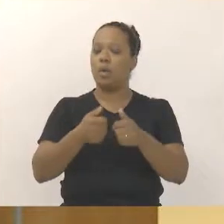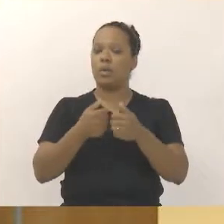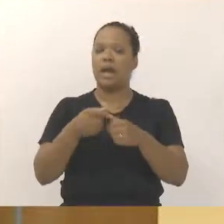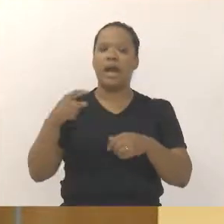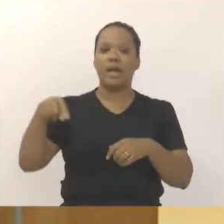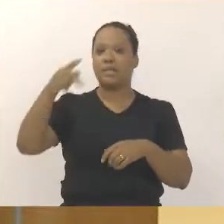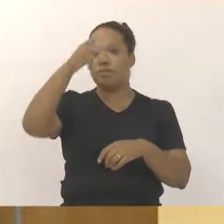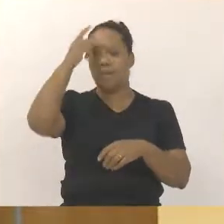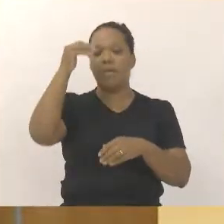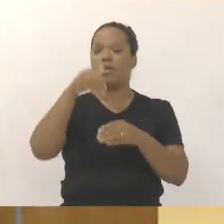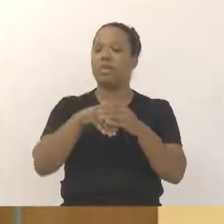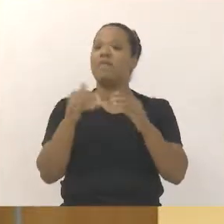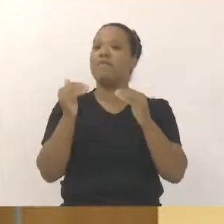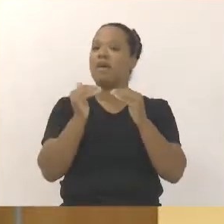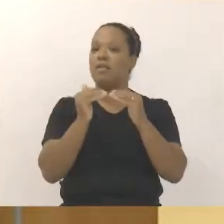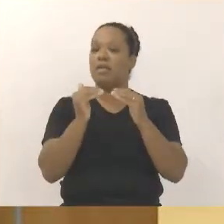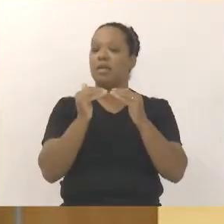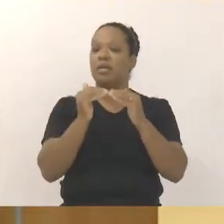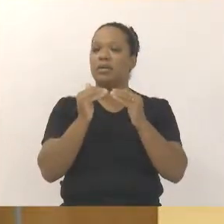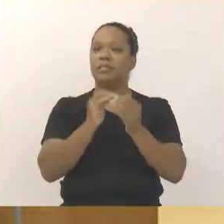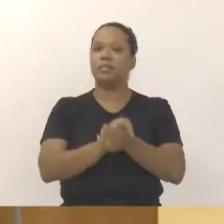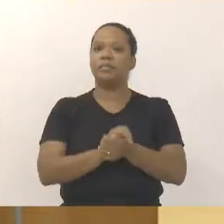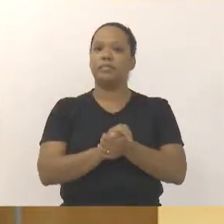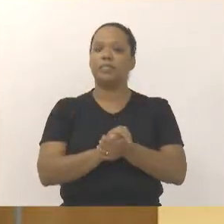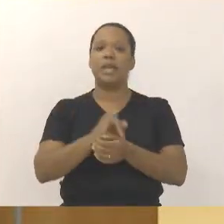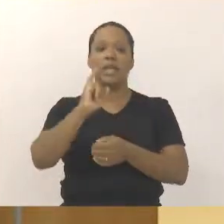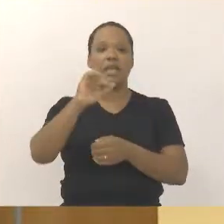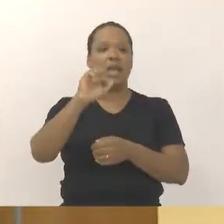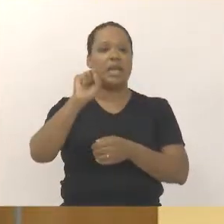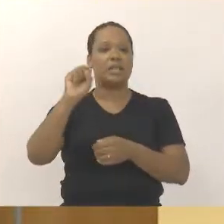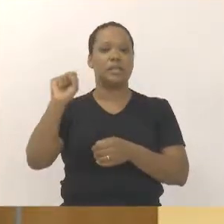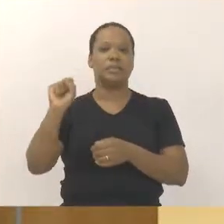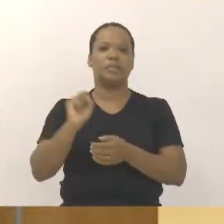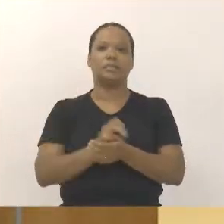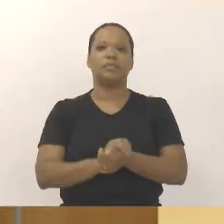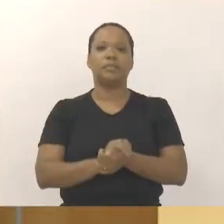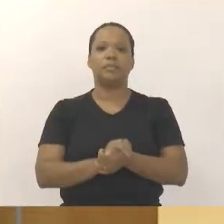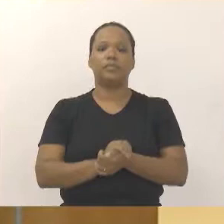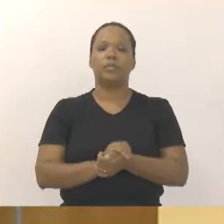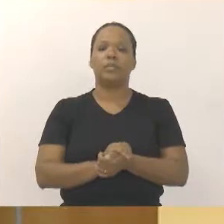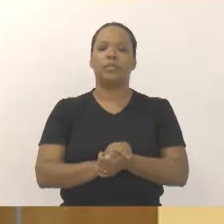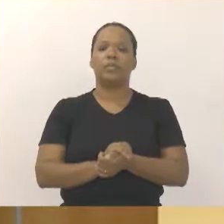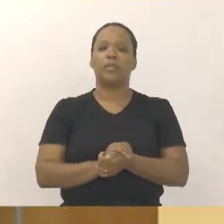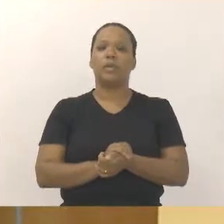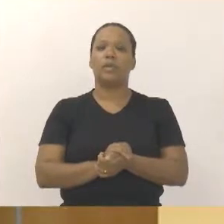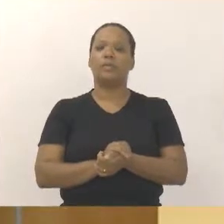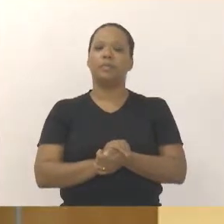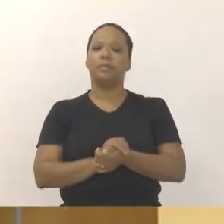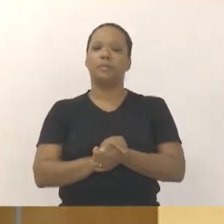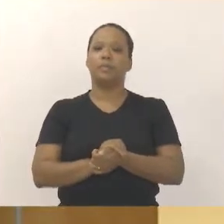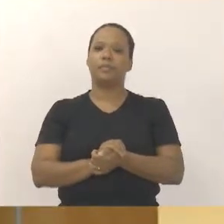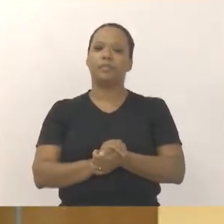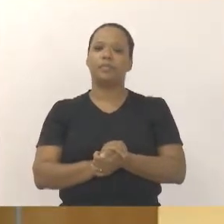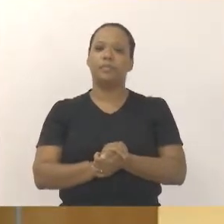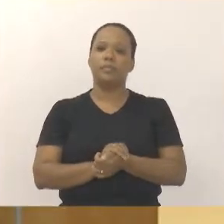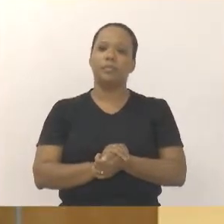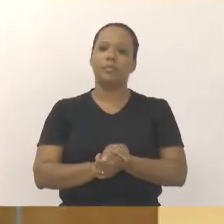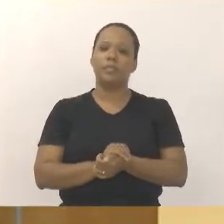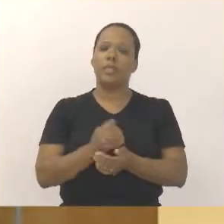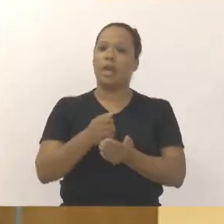pessoas que eu votei favorável à isenção do ISSQN, que é o Imposto Sobre Serviço de